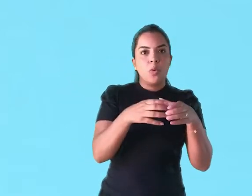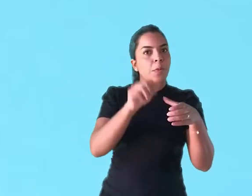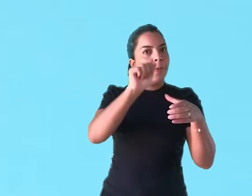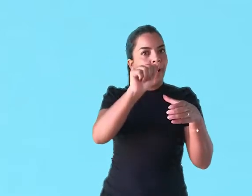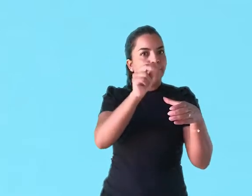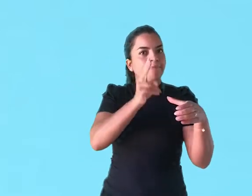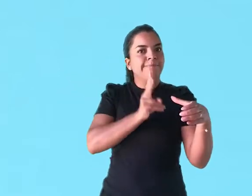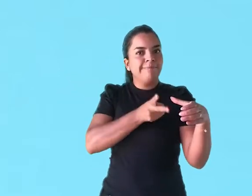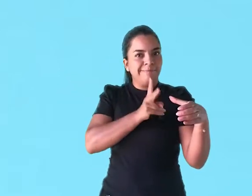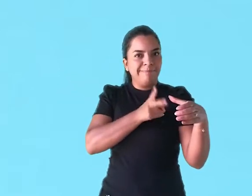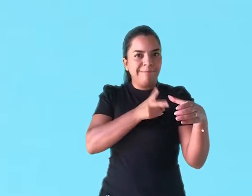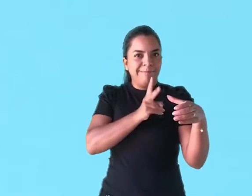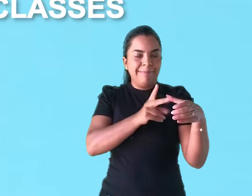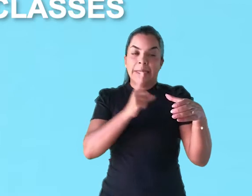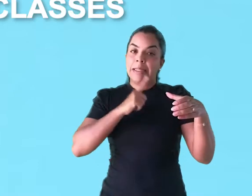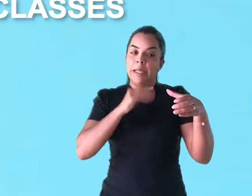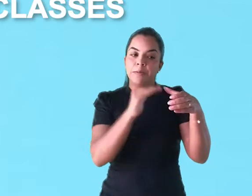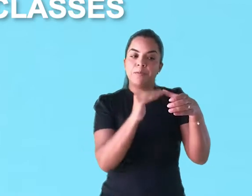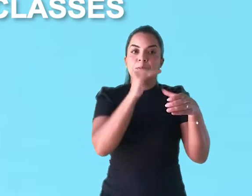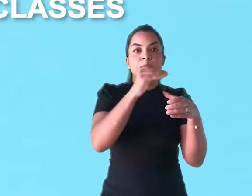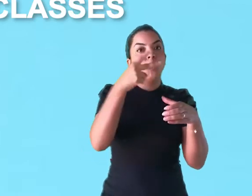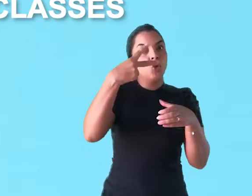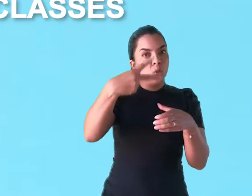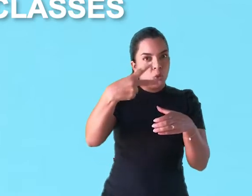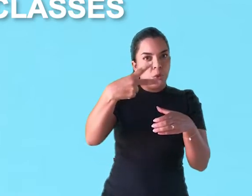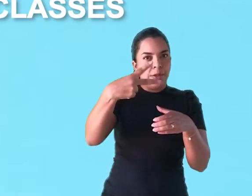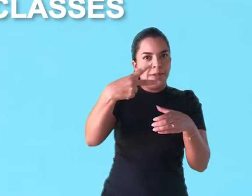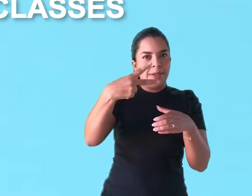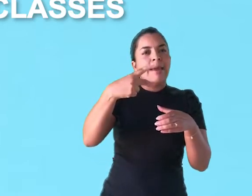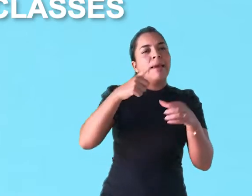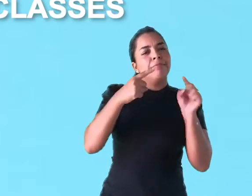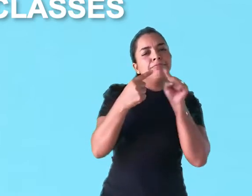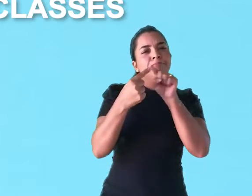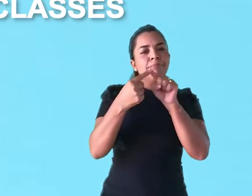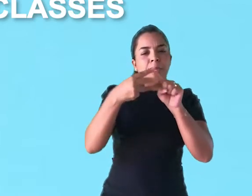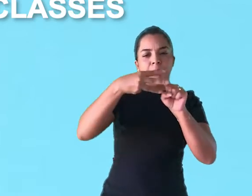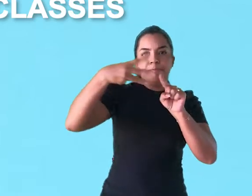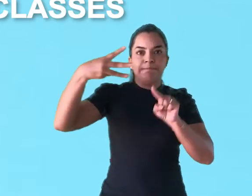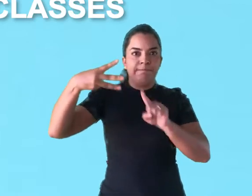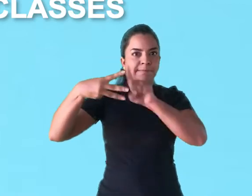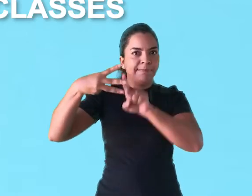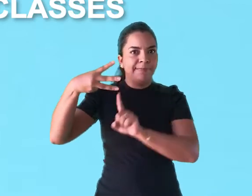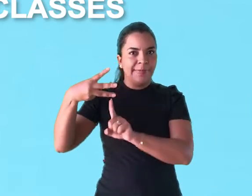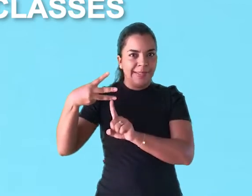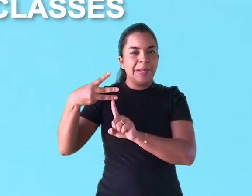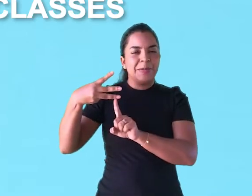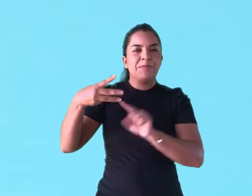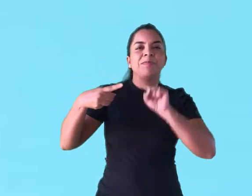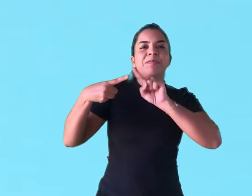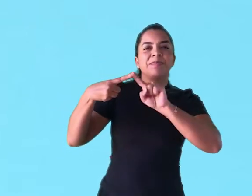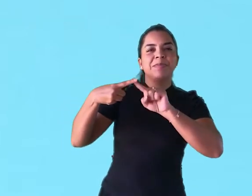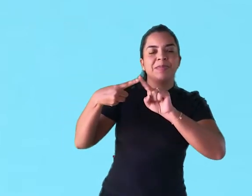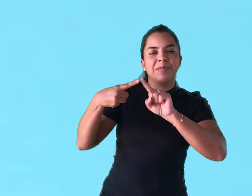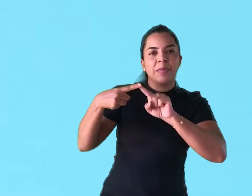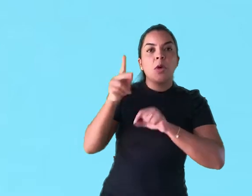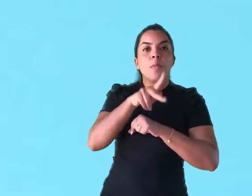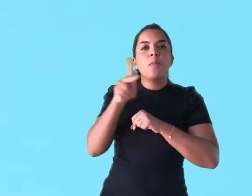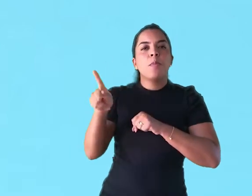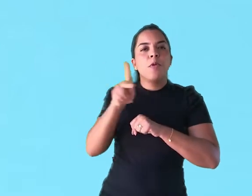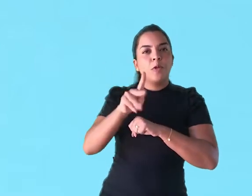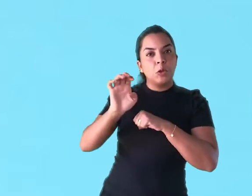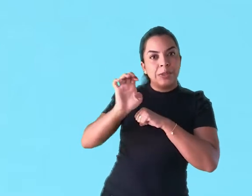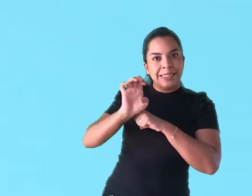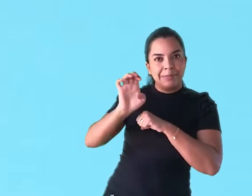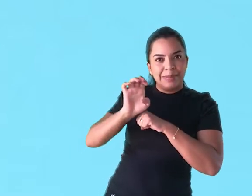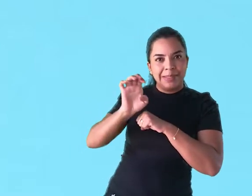permanece na classe A, que possui dois níveis e é dividida em três subclasses. Auxiliar,